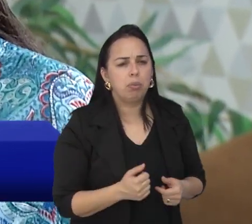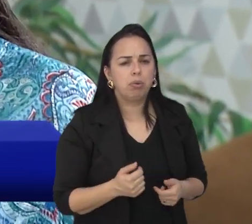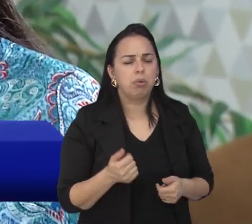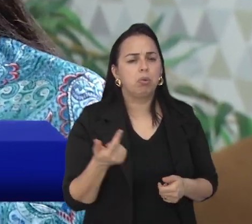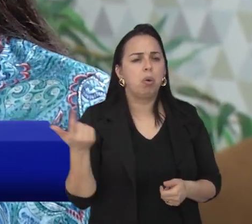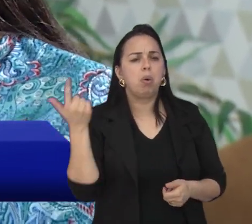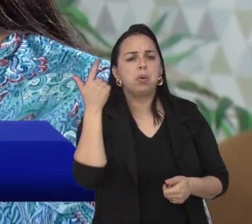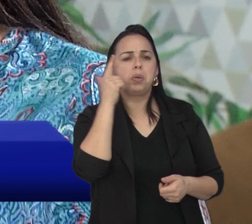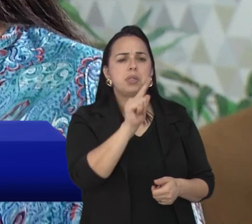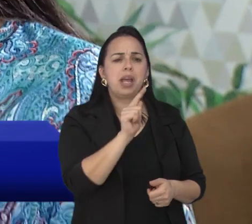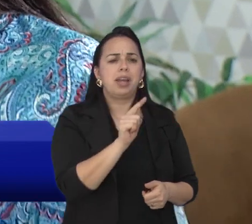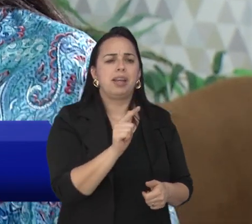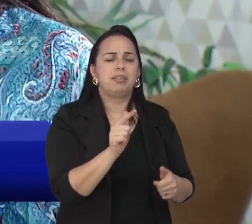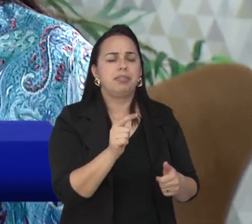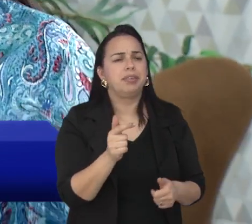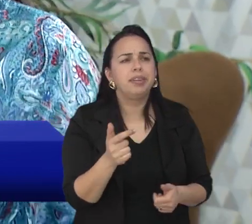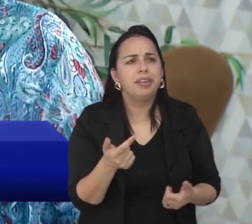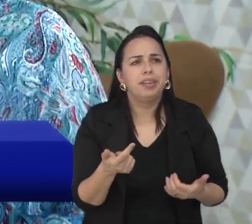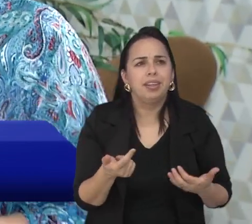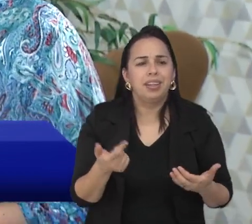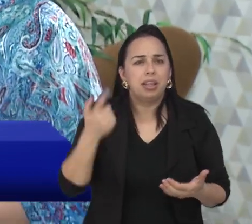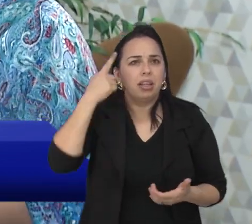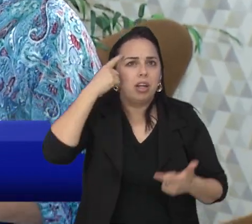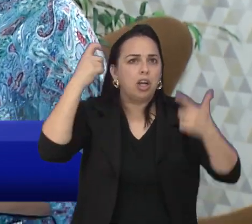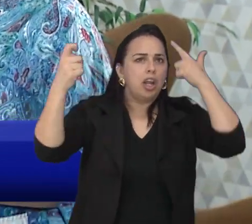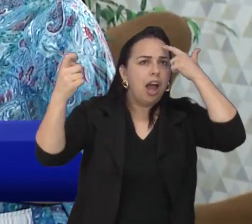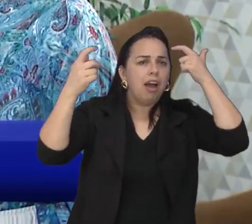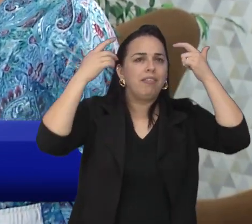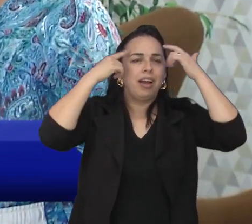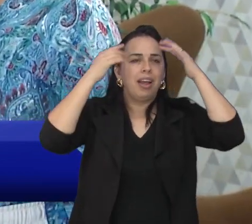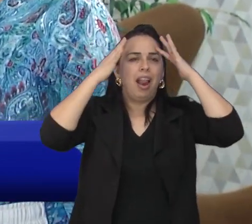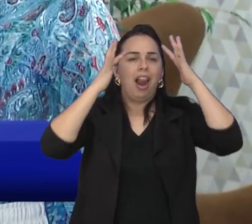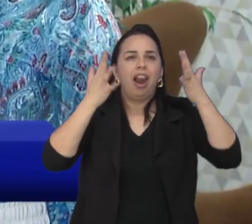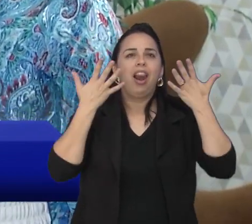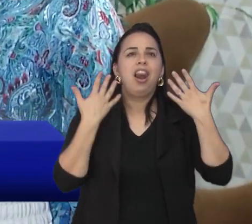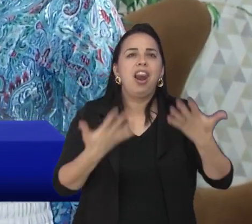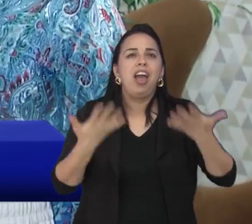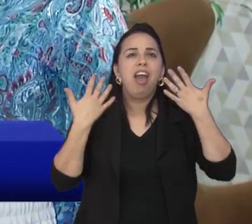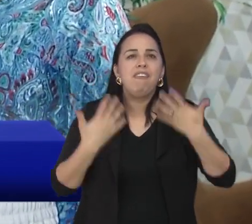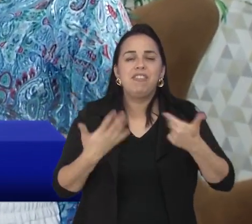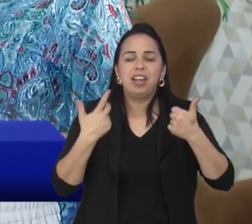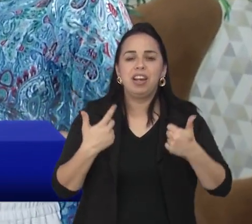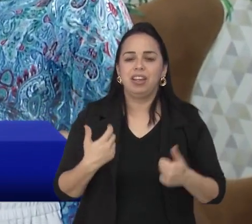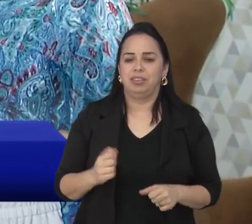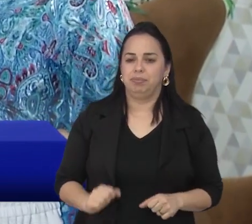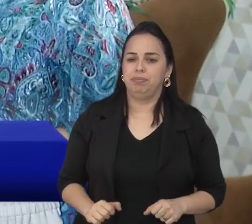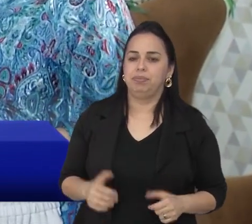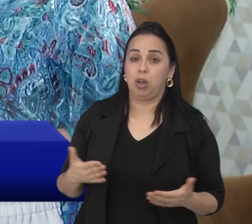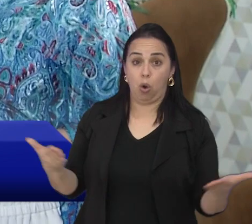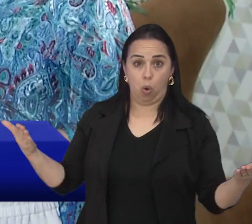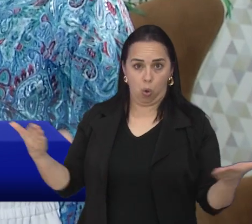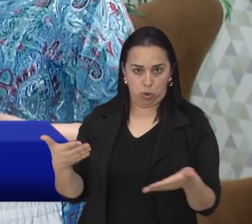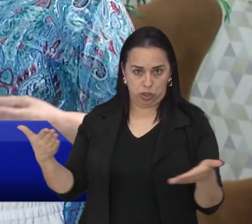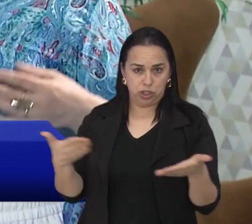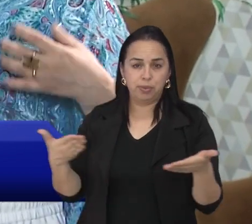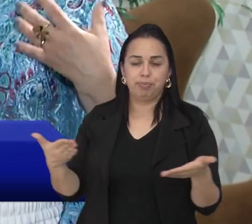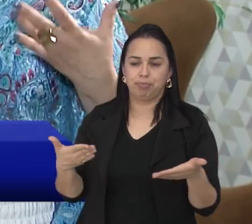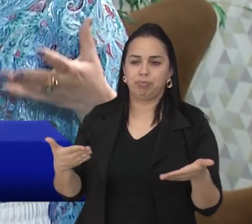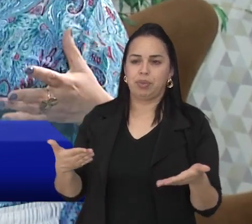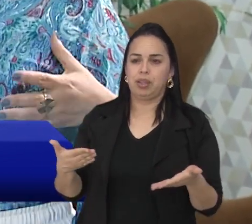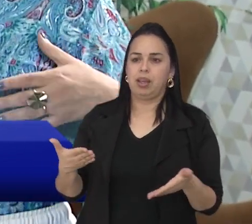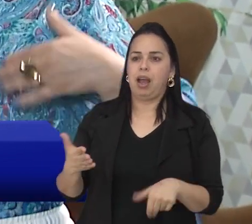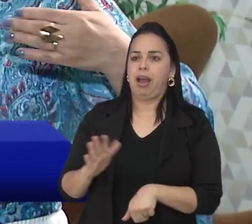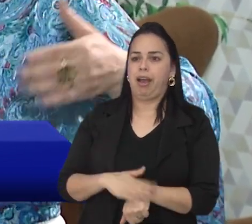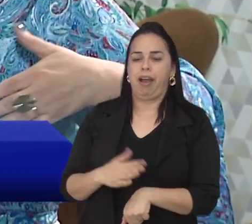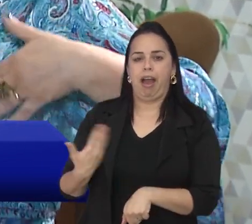E como é que a gente consegue sair dessa inércia de pensamentos pra poder deixar a cabeça livre pro ósseo criativo? Então, o